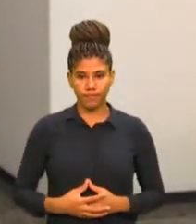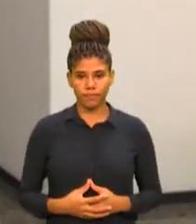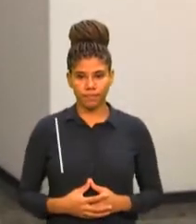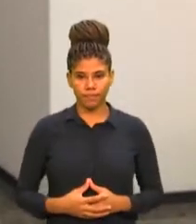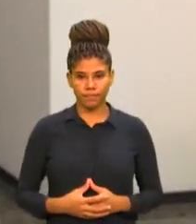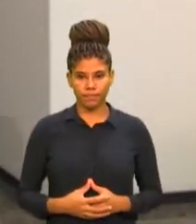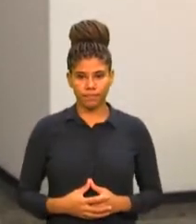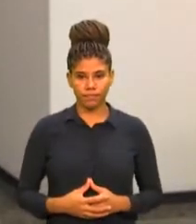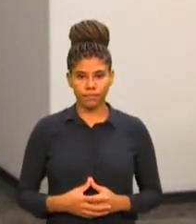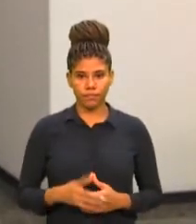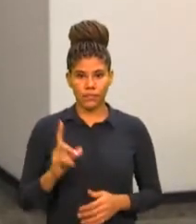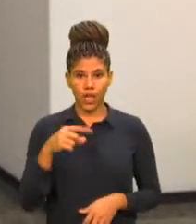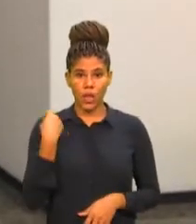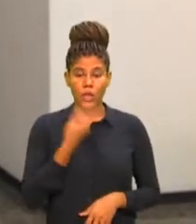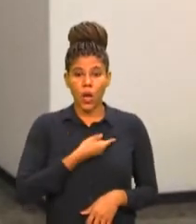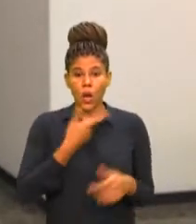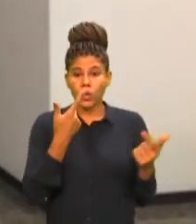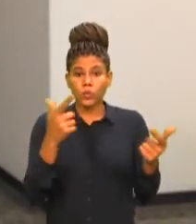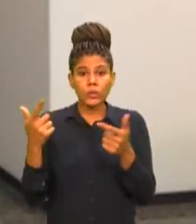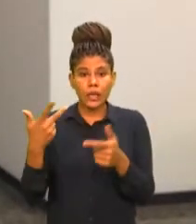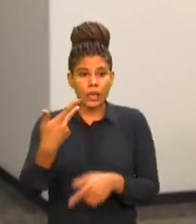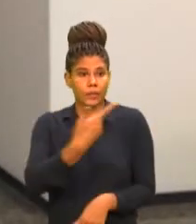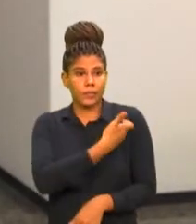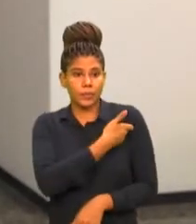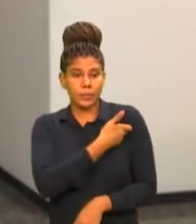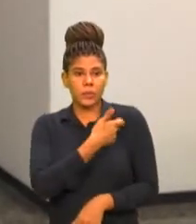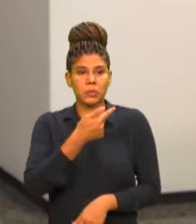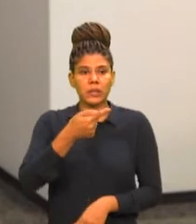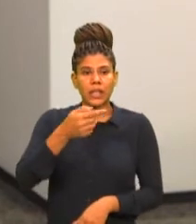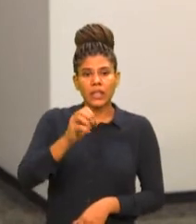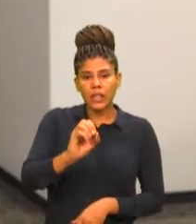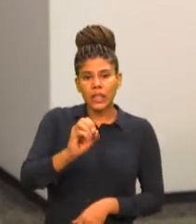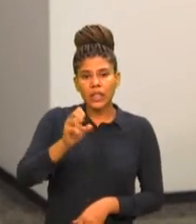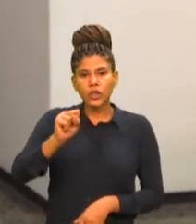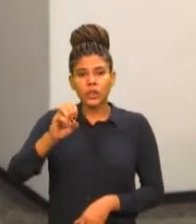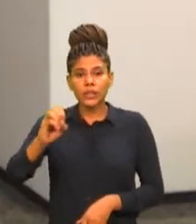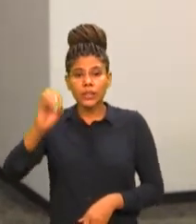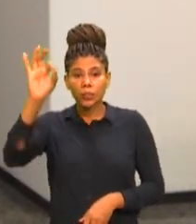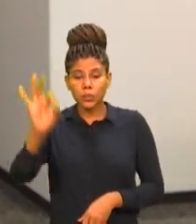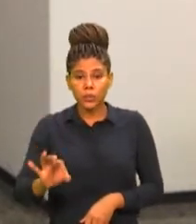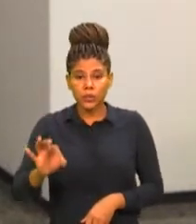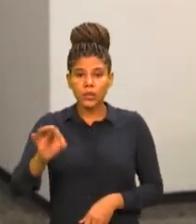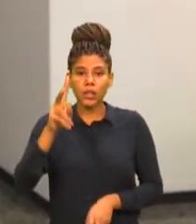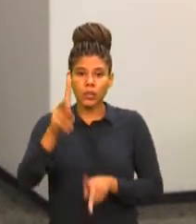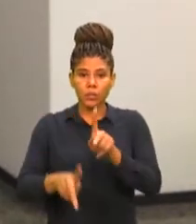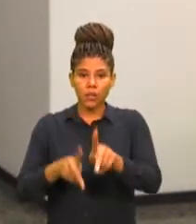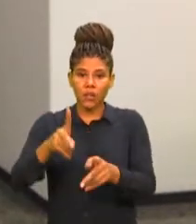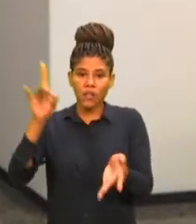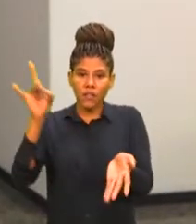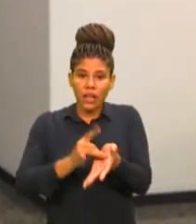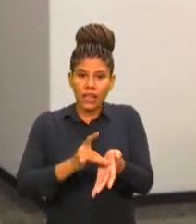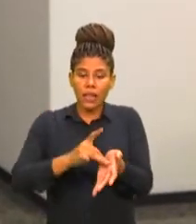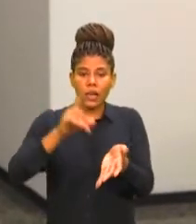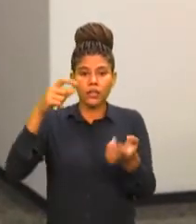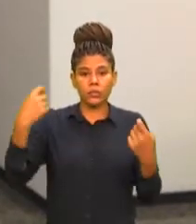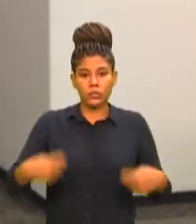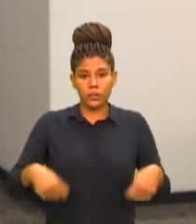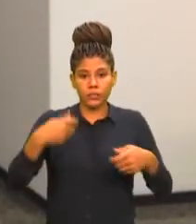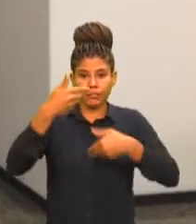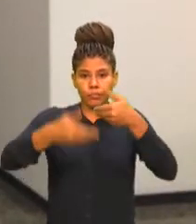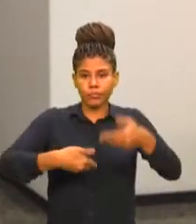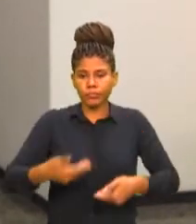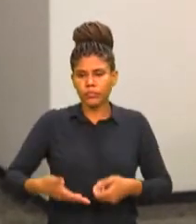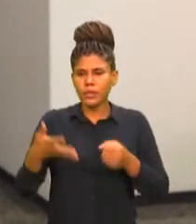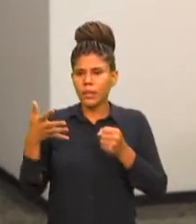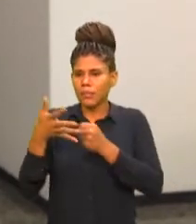uma cobertura vacinal de pelo menos 70% 80% da população, realmente é necessário manter as medidas básicas